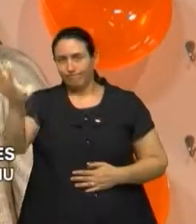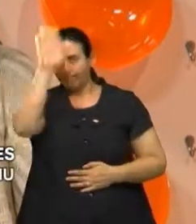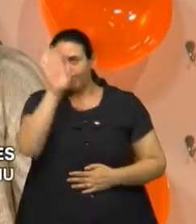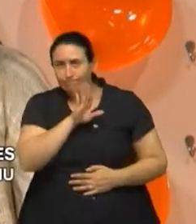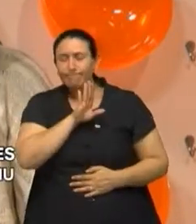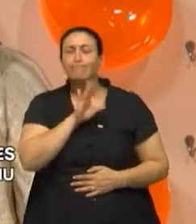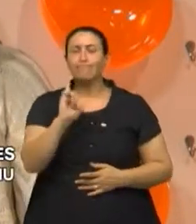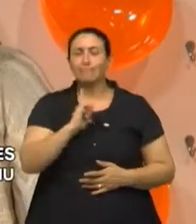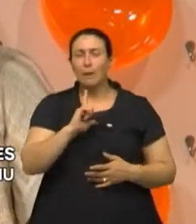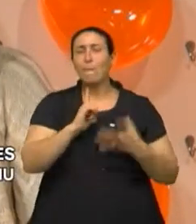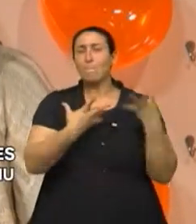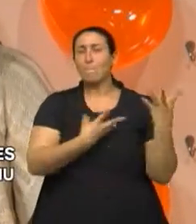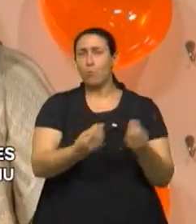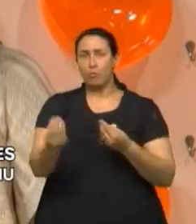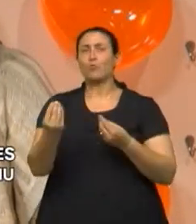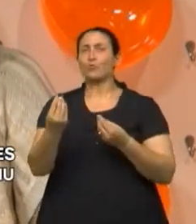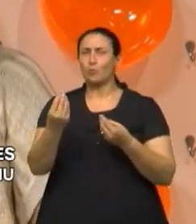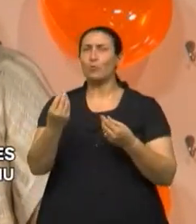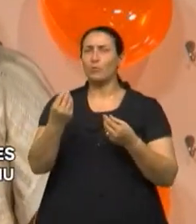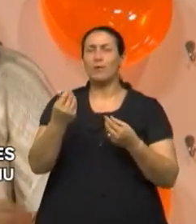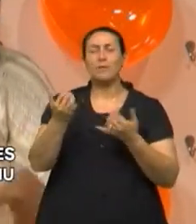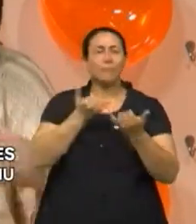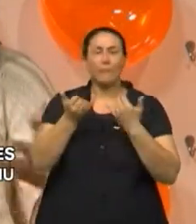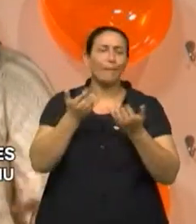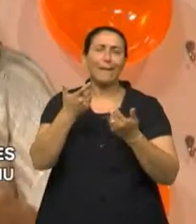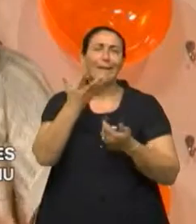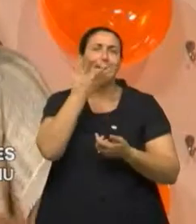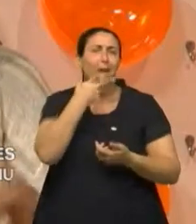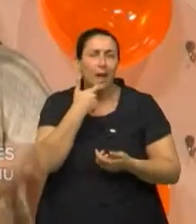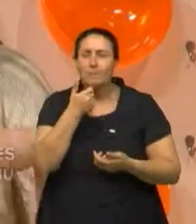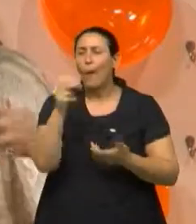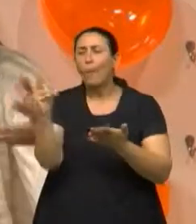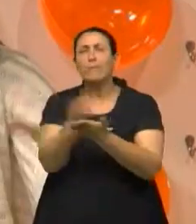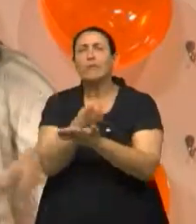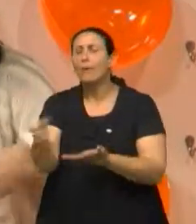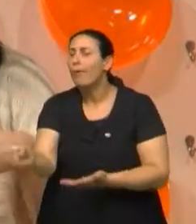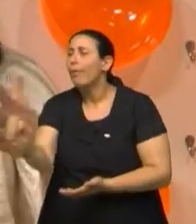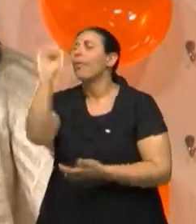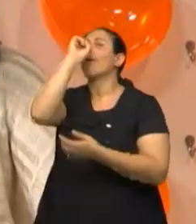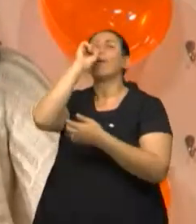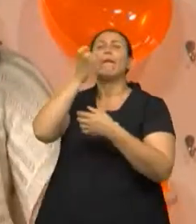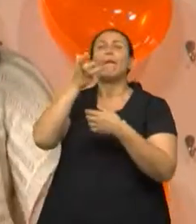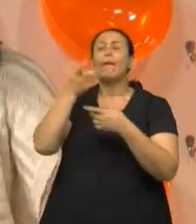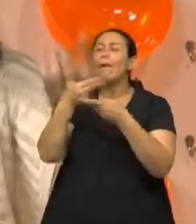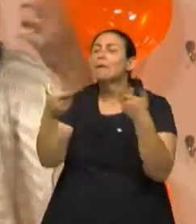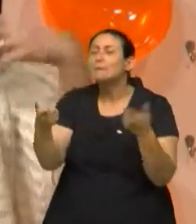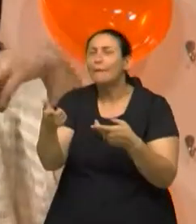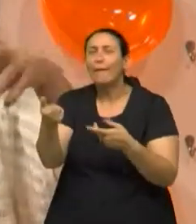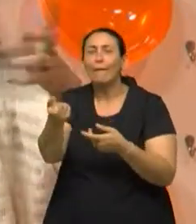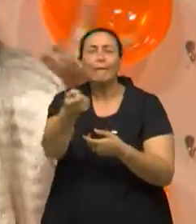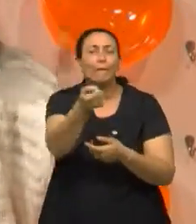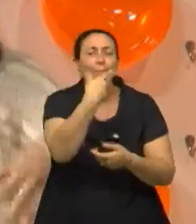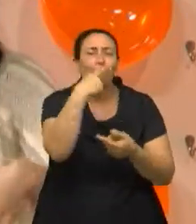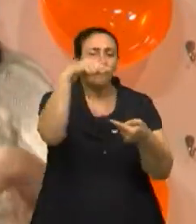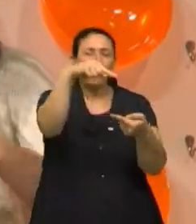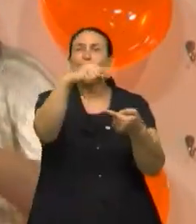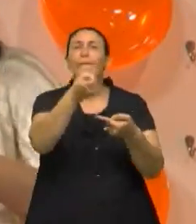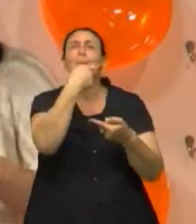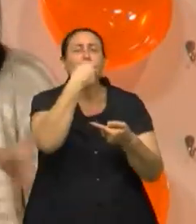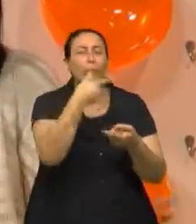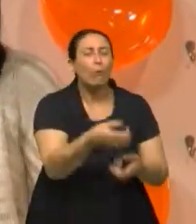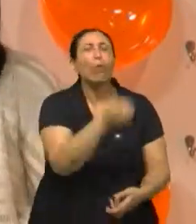intoxicação ainda é medicamentosa, né? Em crianças por acidentes domésticos, né? A criança tem acesso à medicação, ingere um vidro de